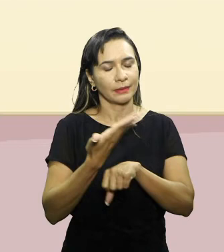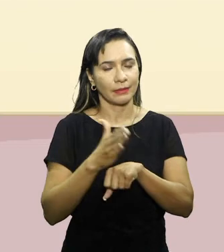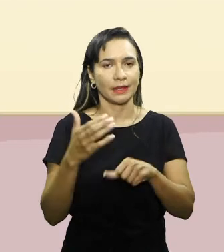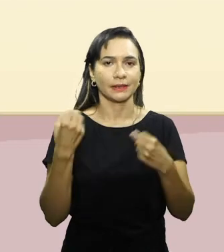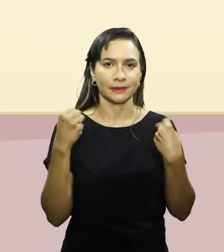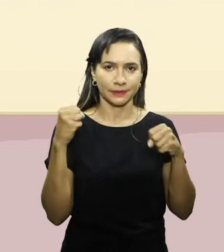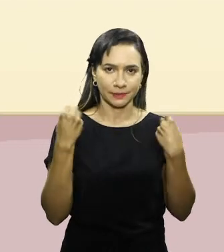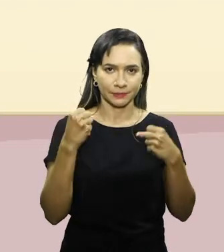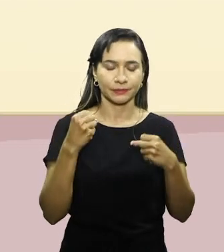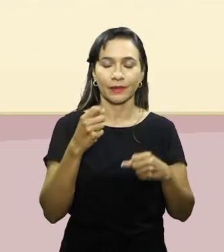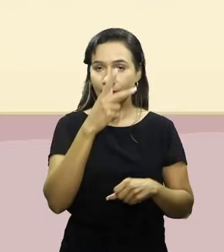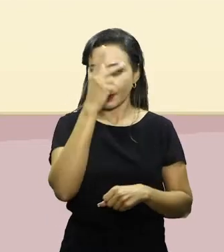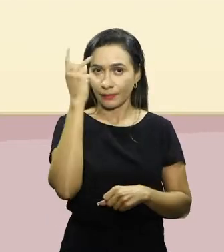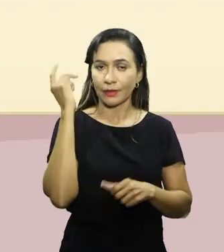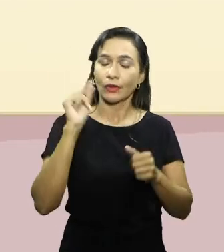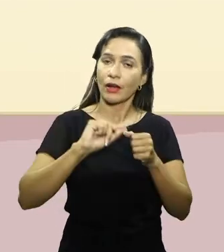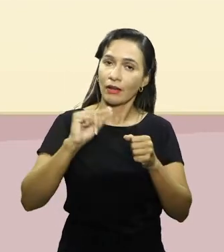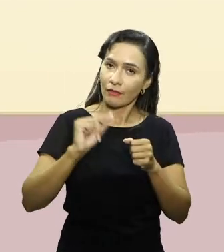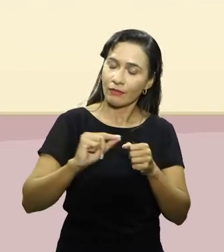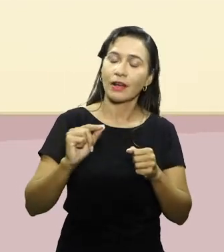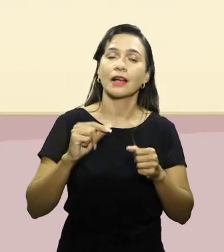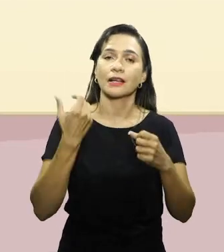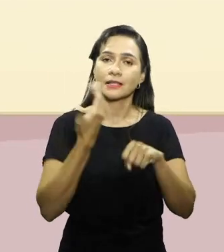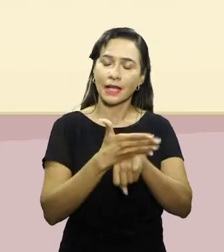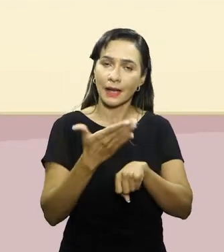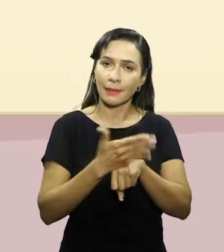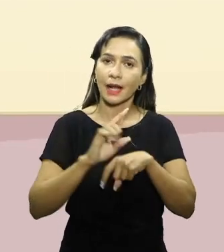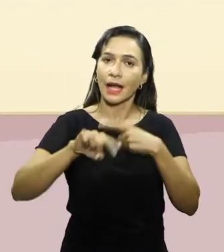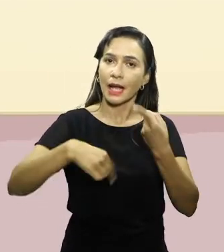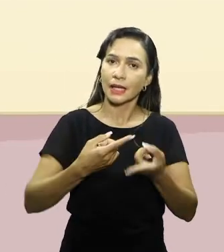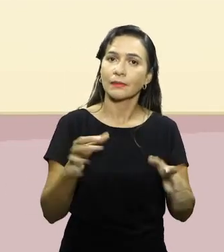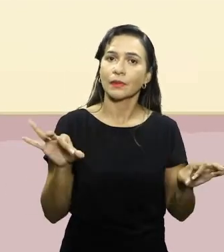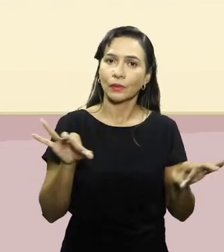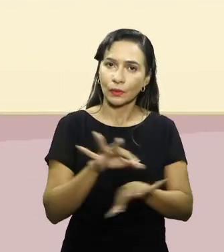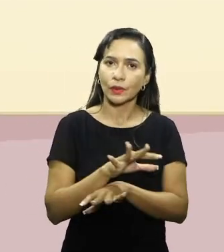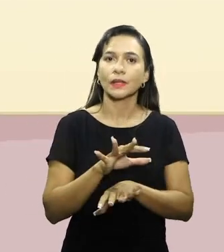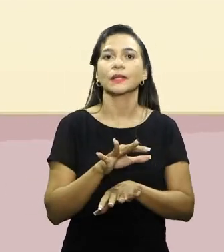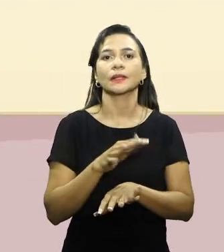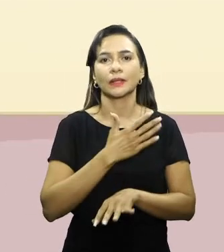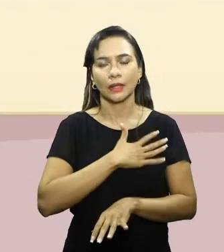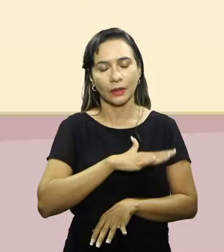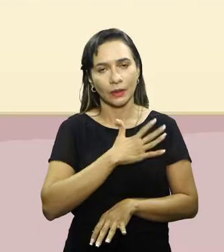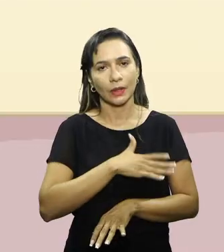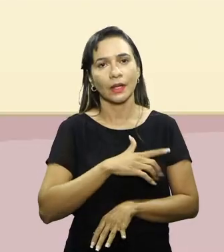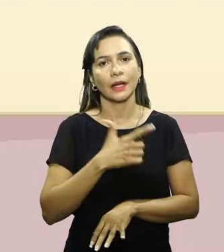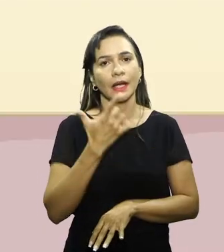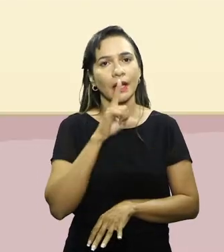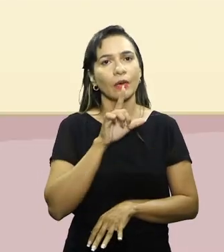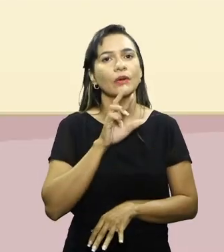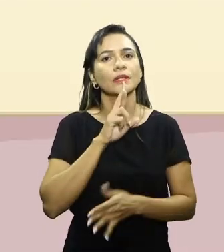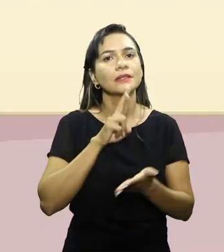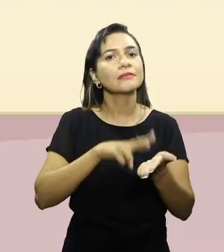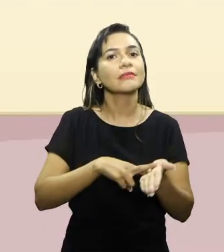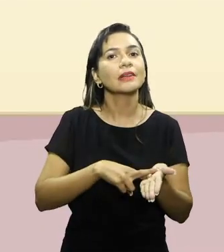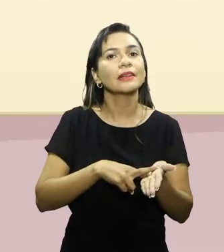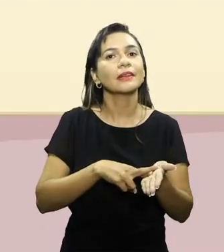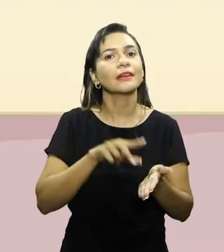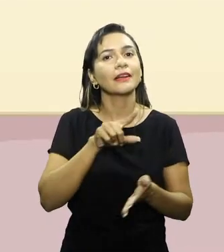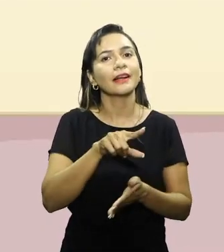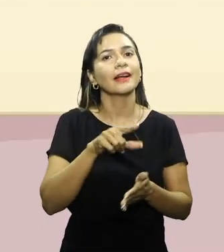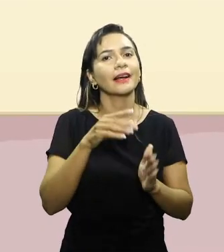certo? O indivíduo faz o exercício, e depois desse exercício físico, durante um tempo de descanso, ele responde a essa